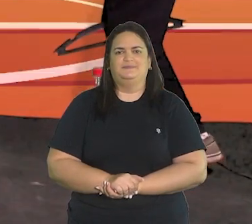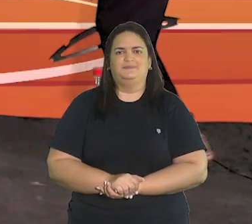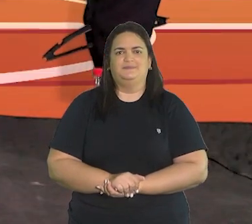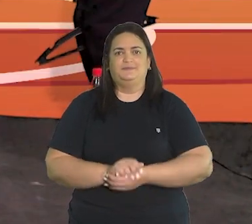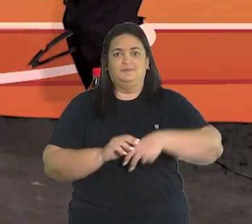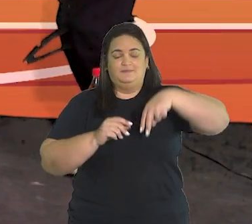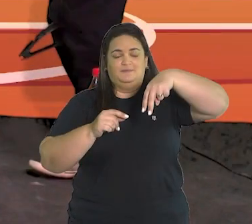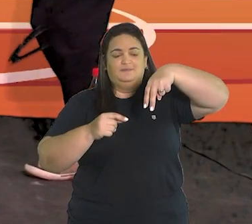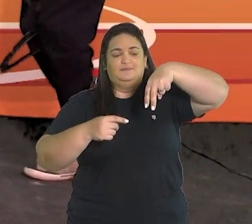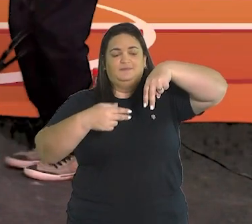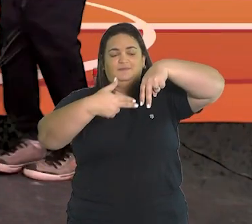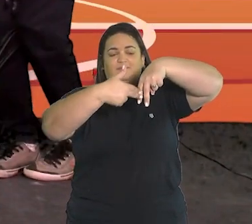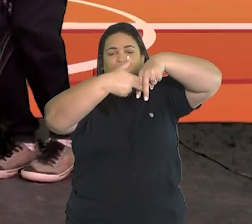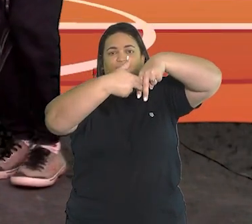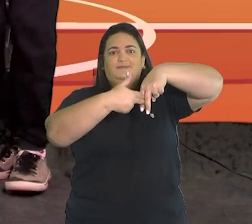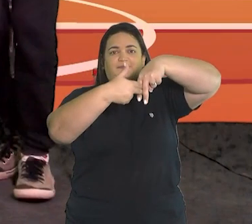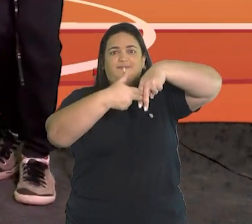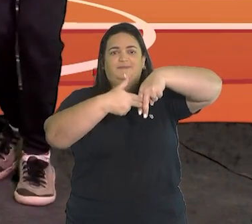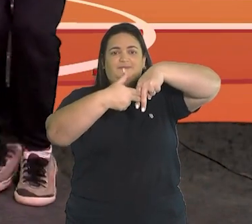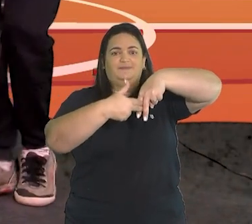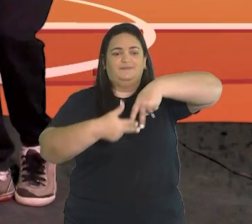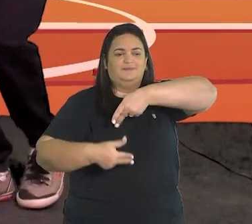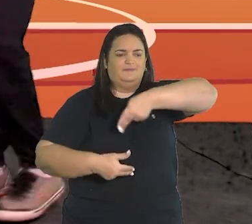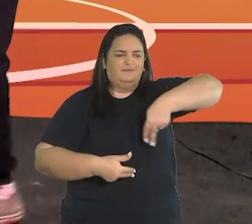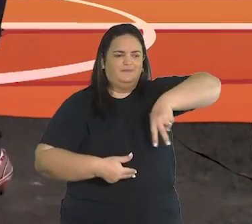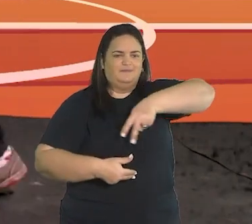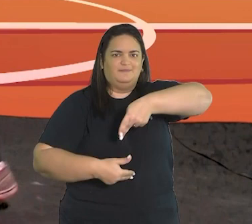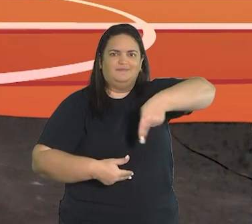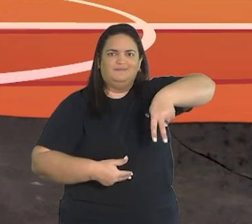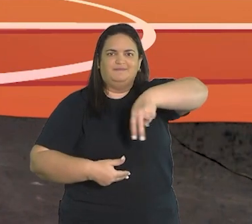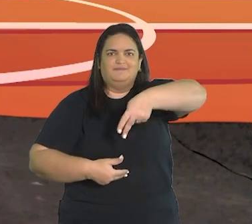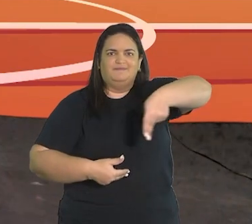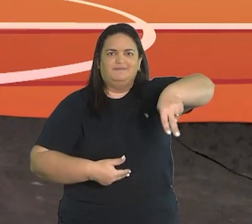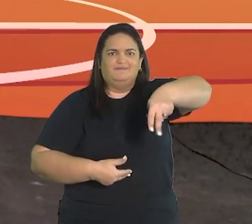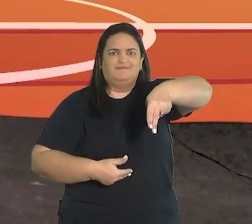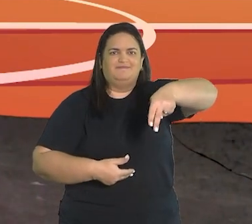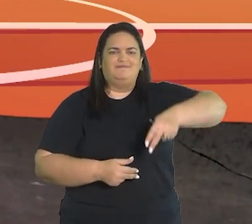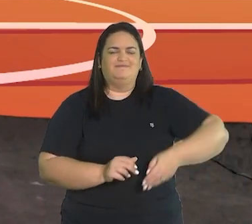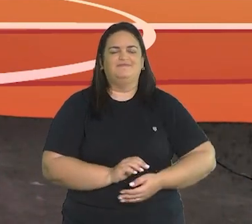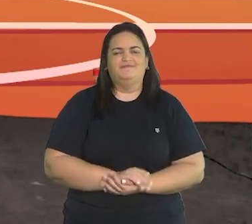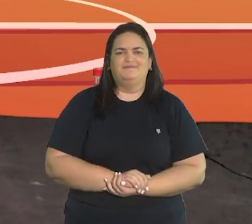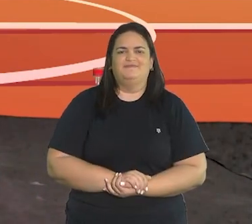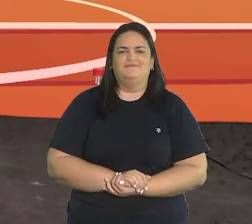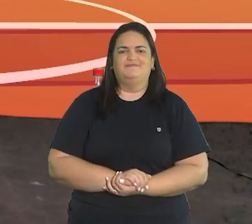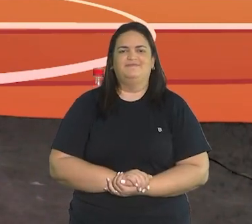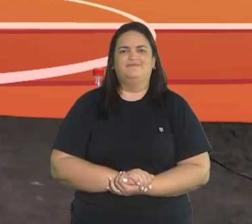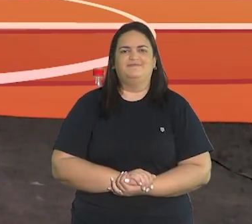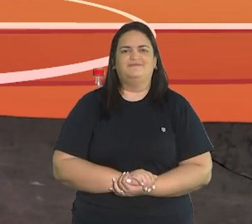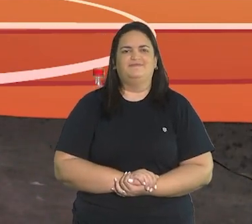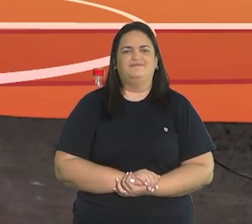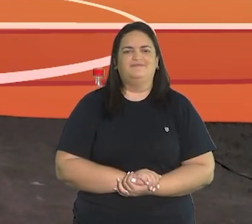Coloquei o cabide entre o joelho e vou fazer no circuito, o zig-zag.